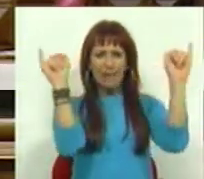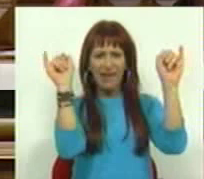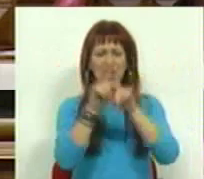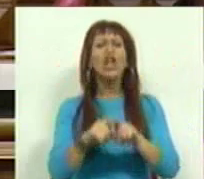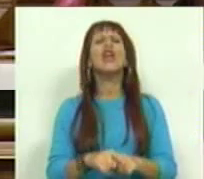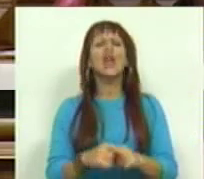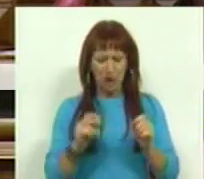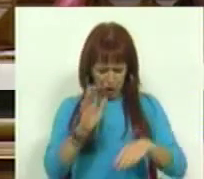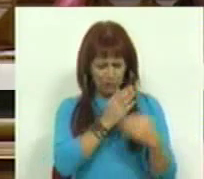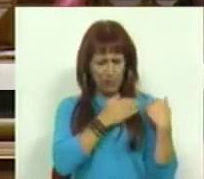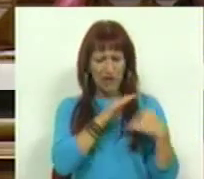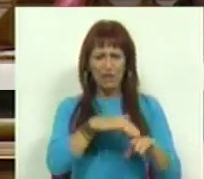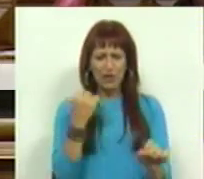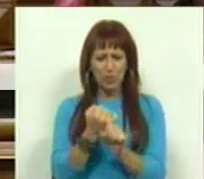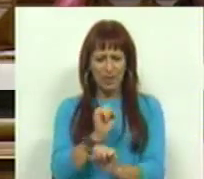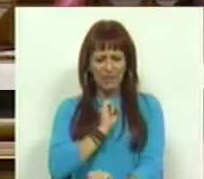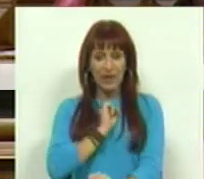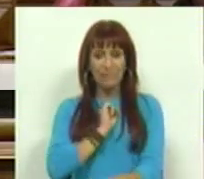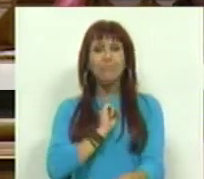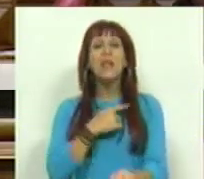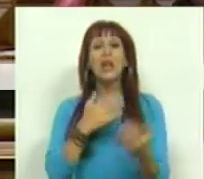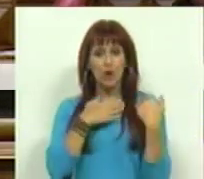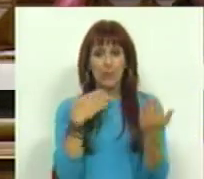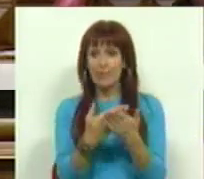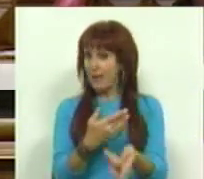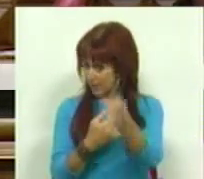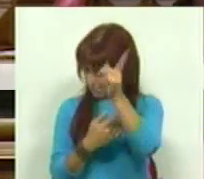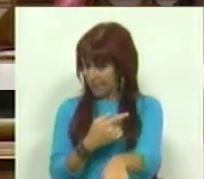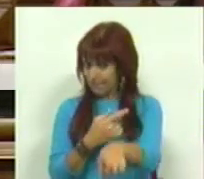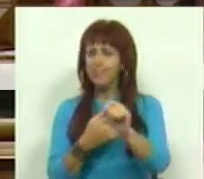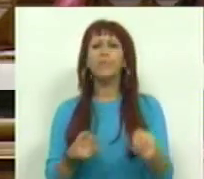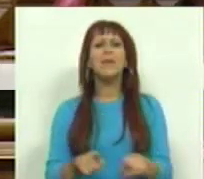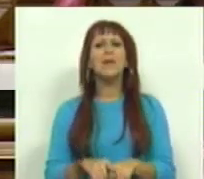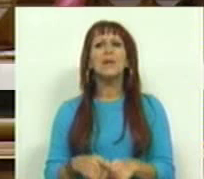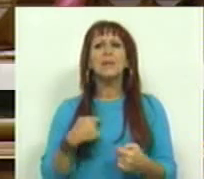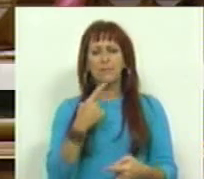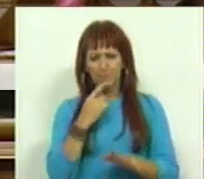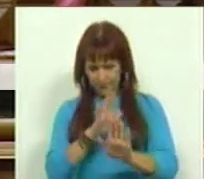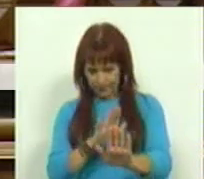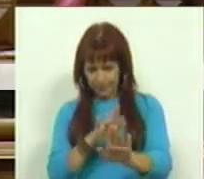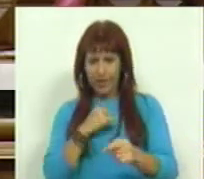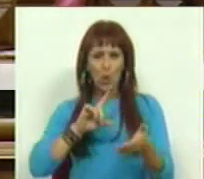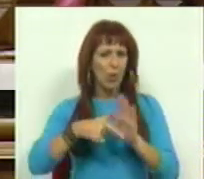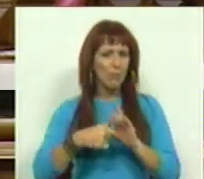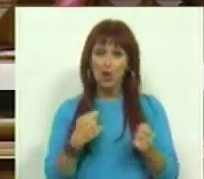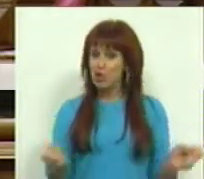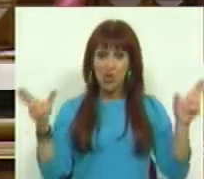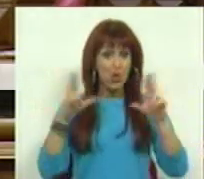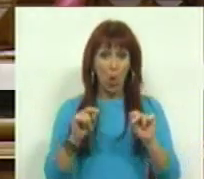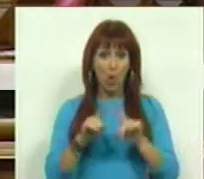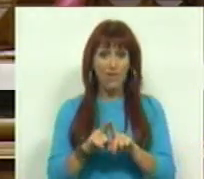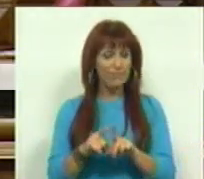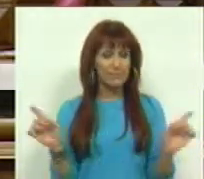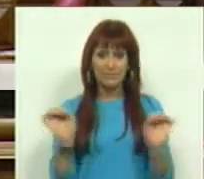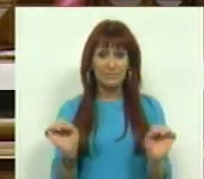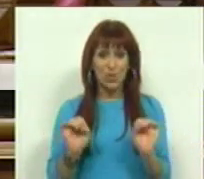responsáveis no exercício do seu mandato e responsabilizados também. E, portanto, entendamos-nos se o projeto não é novo, não é